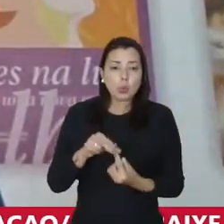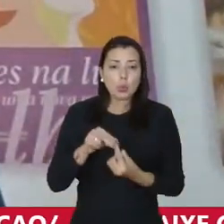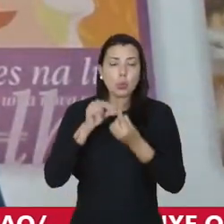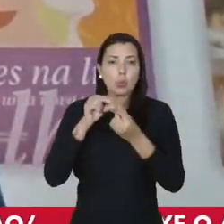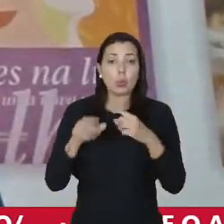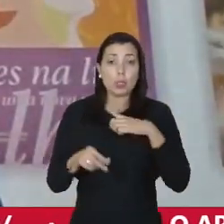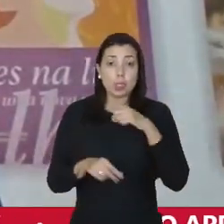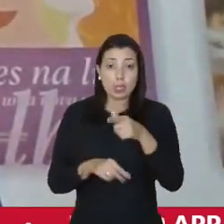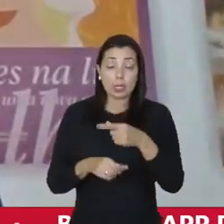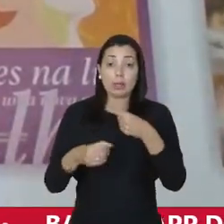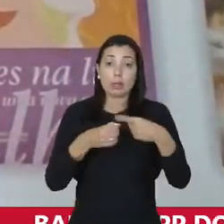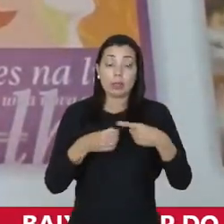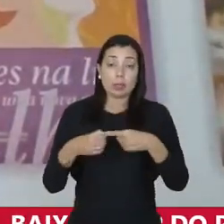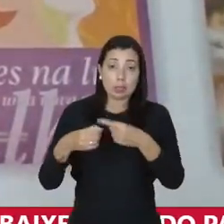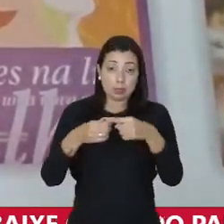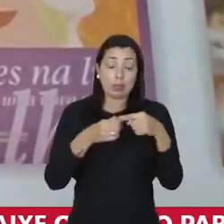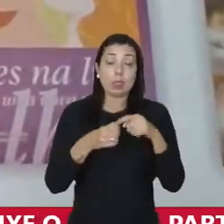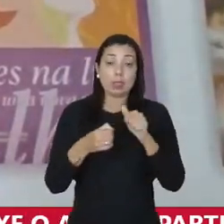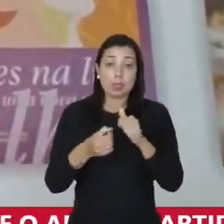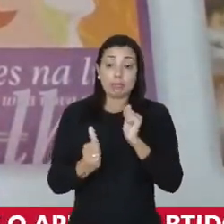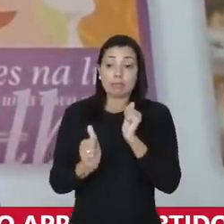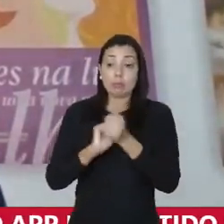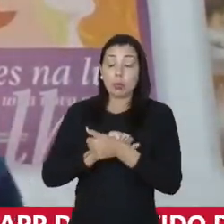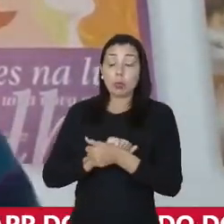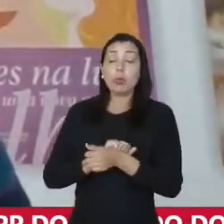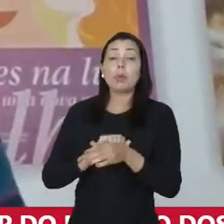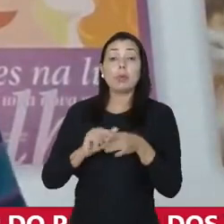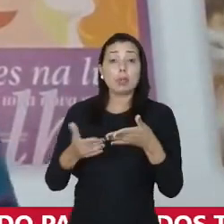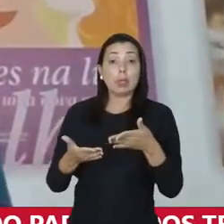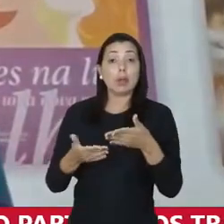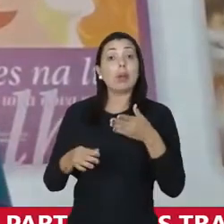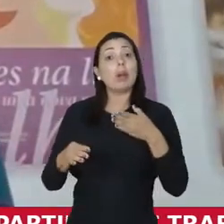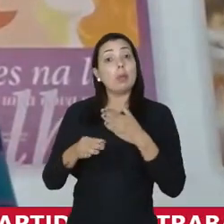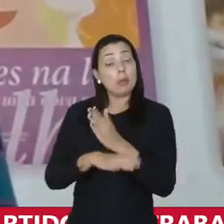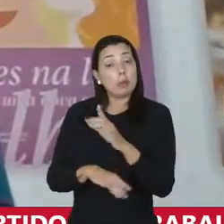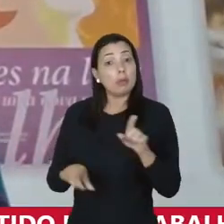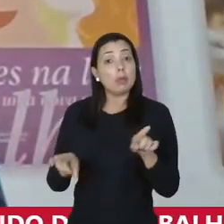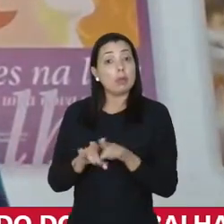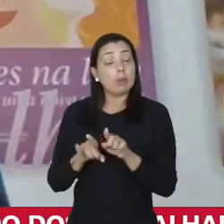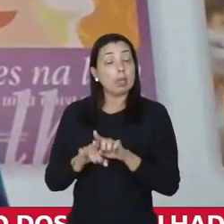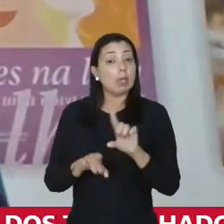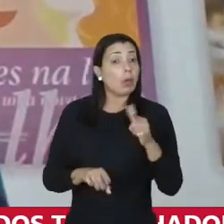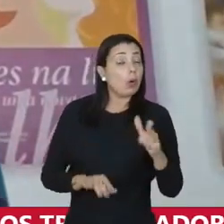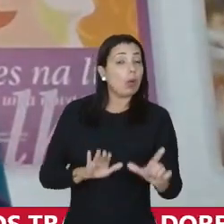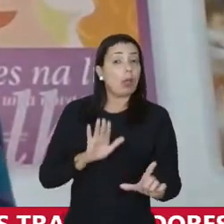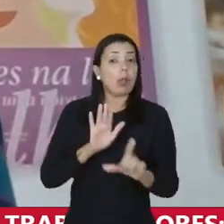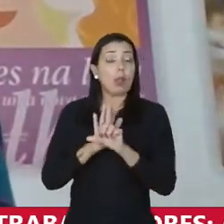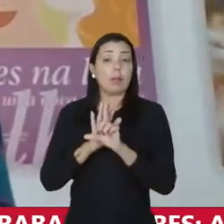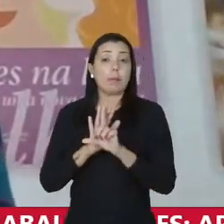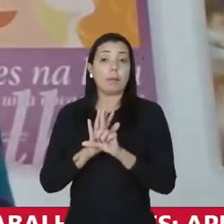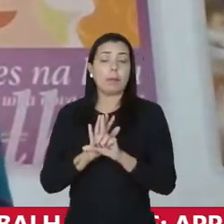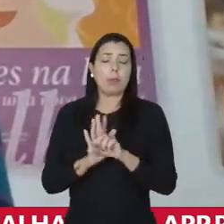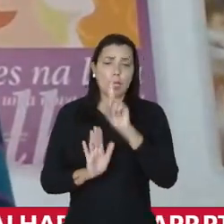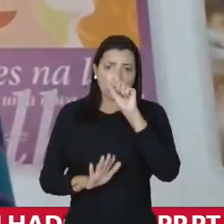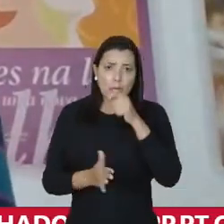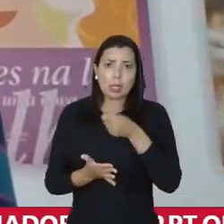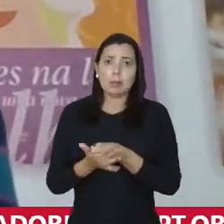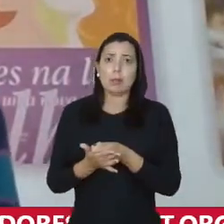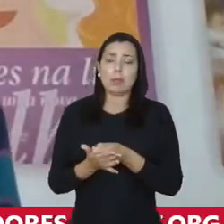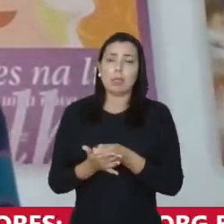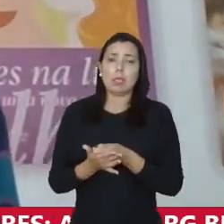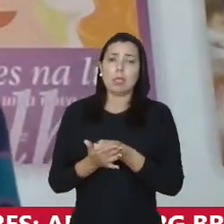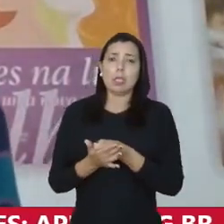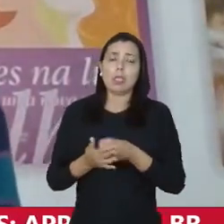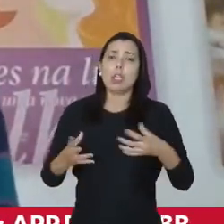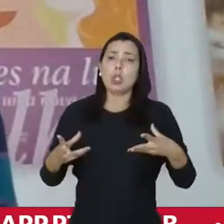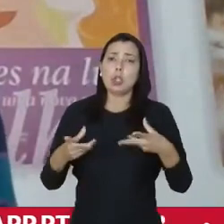que a gente tem na cidade de Niterói, que é o jongo da amendoeira. Aprovamos também uma outra lei que determina que